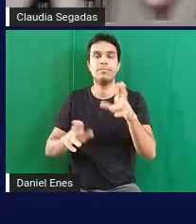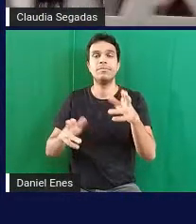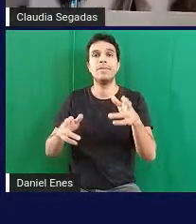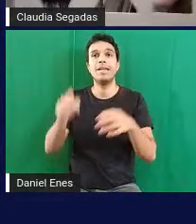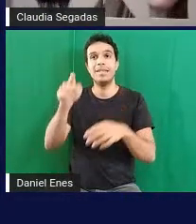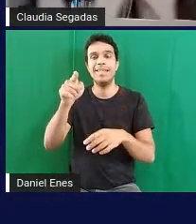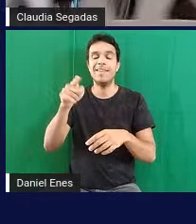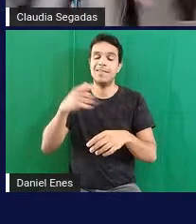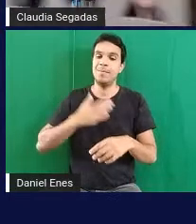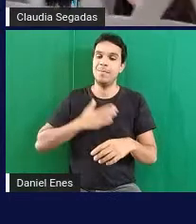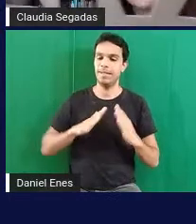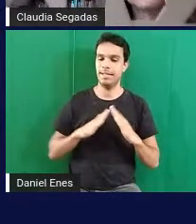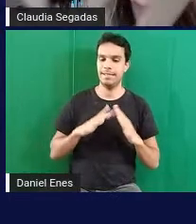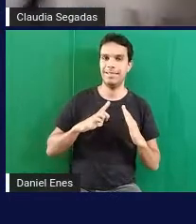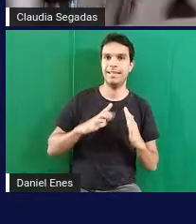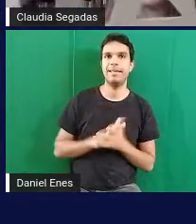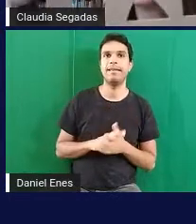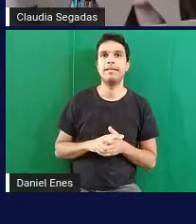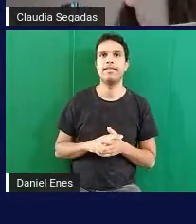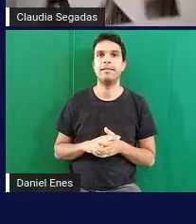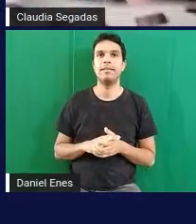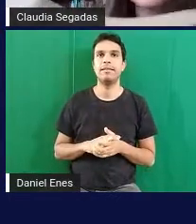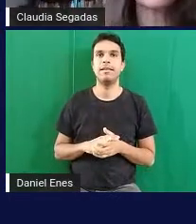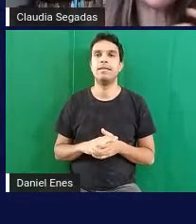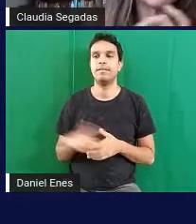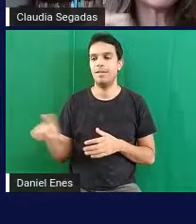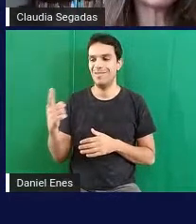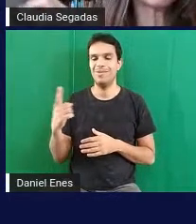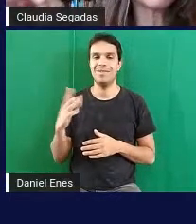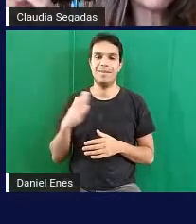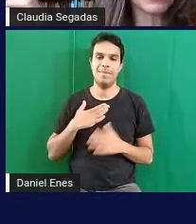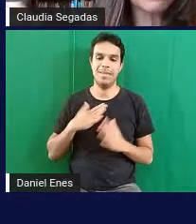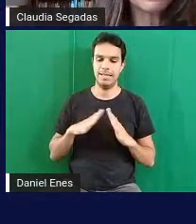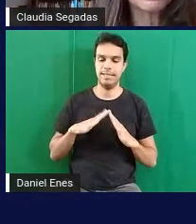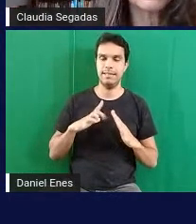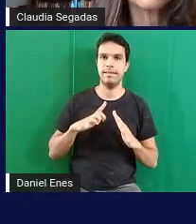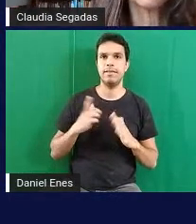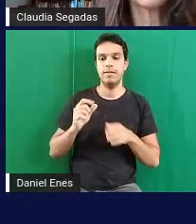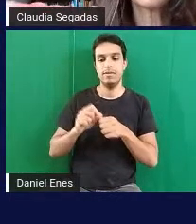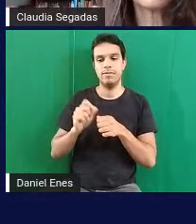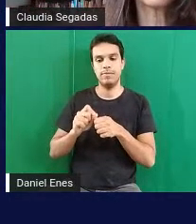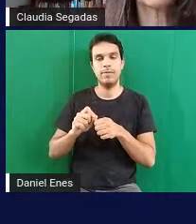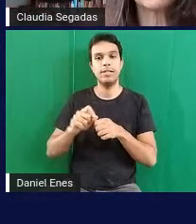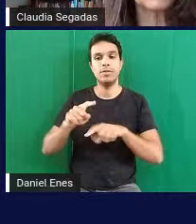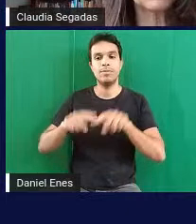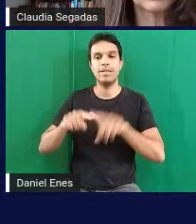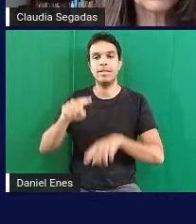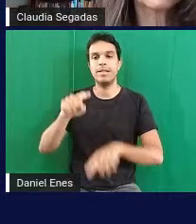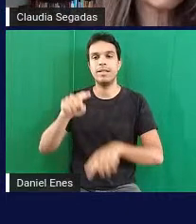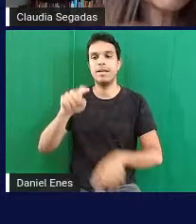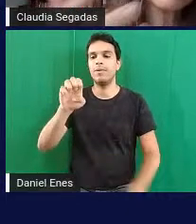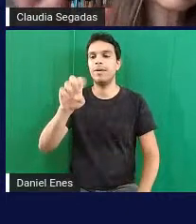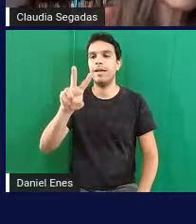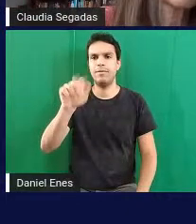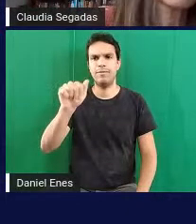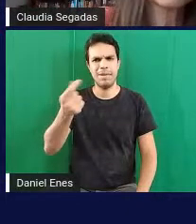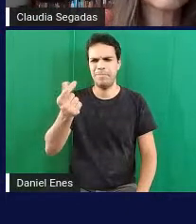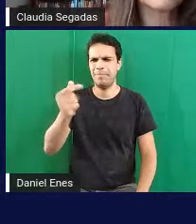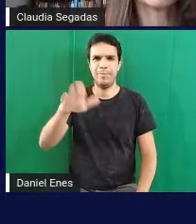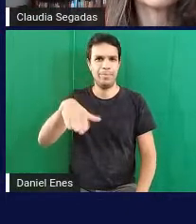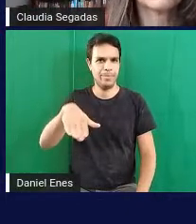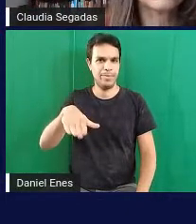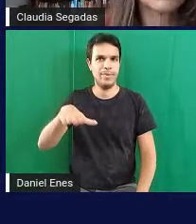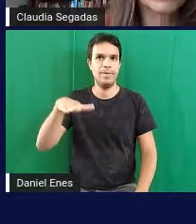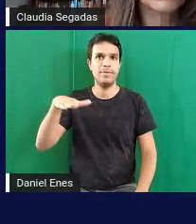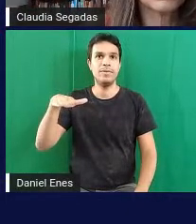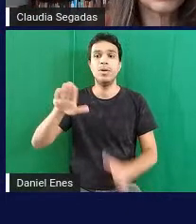tá eu tenho um deles aqui então esse material foi feito com EVA então material de baixo custo até o momento vocês estão